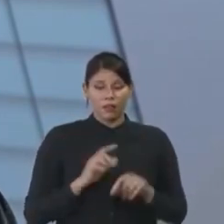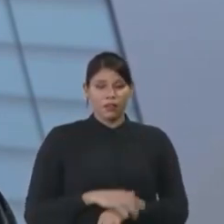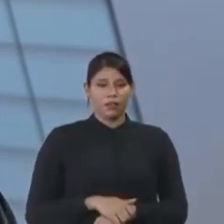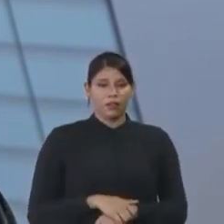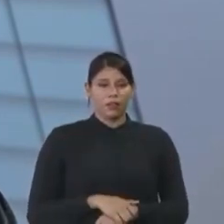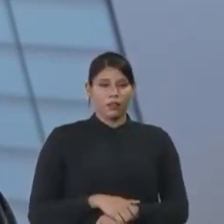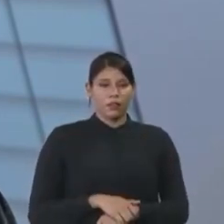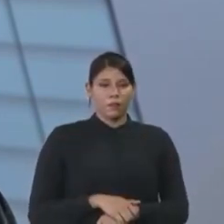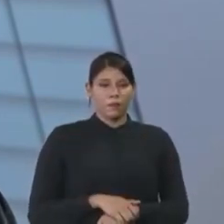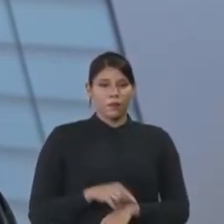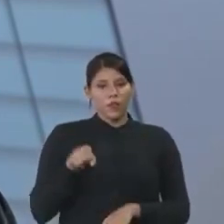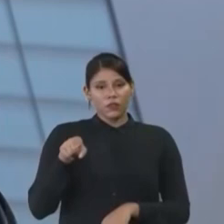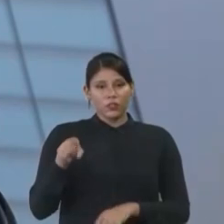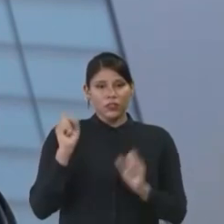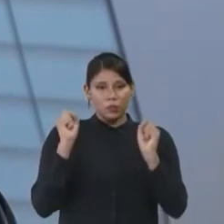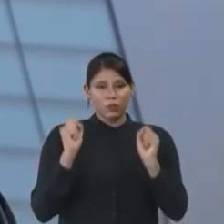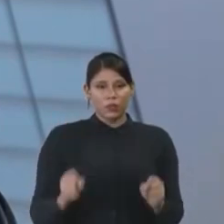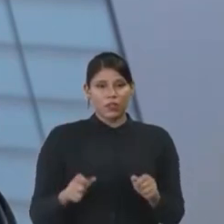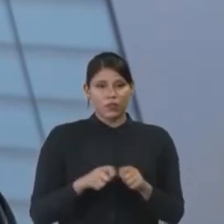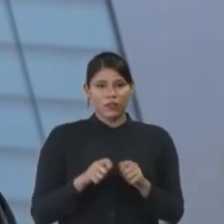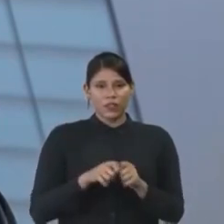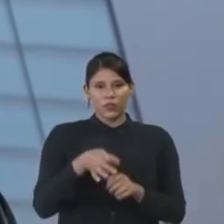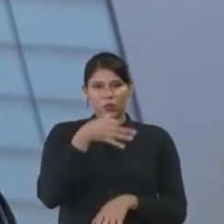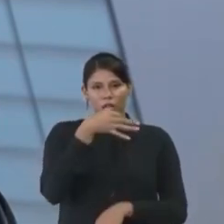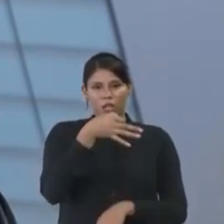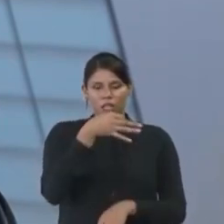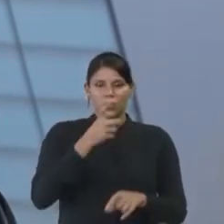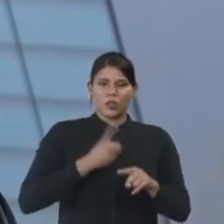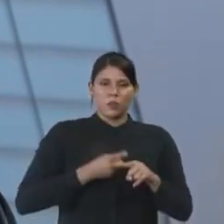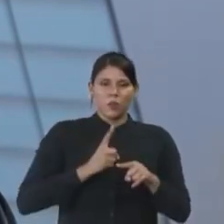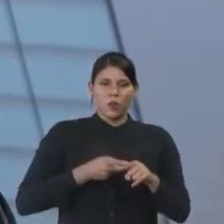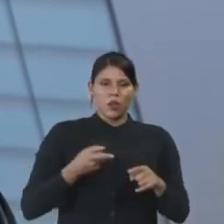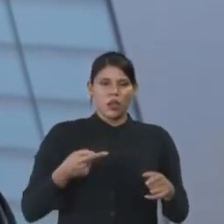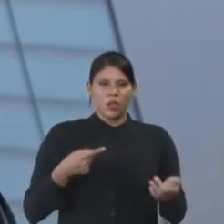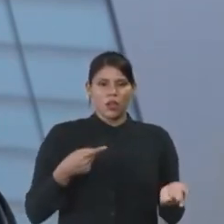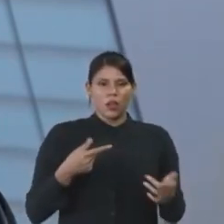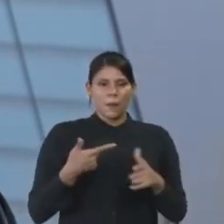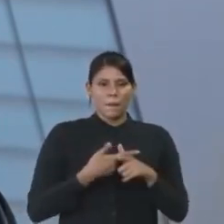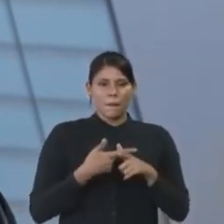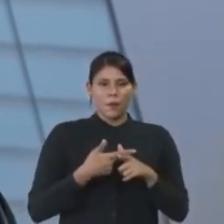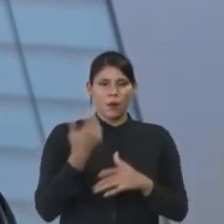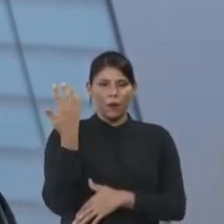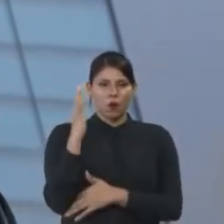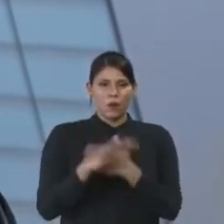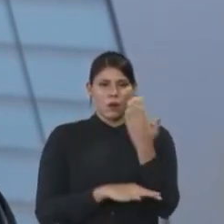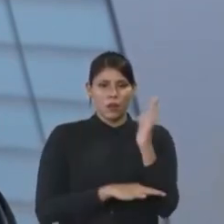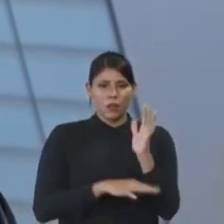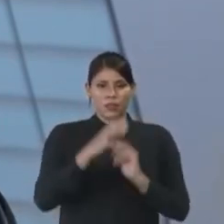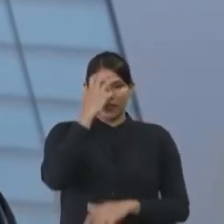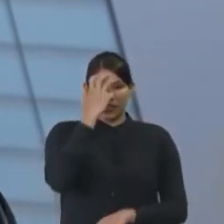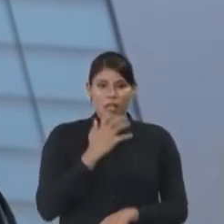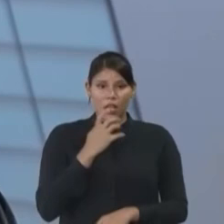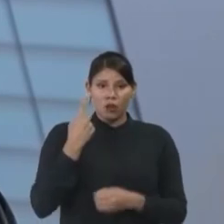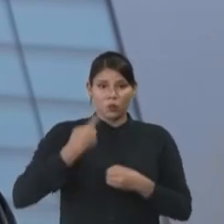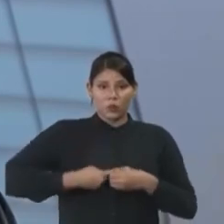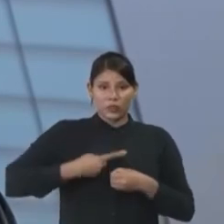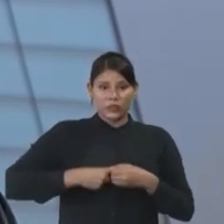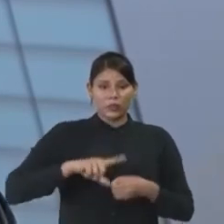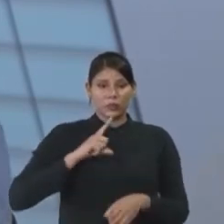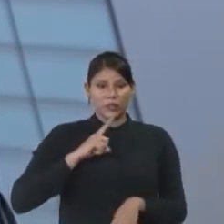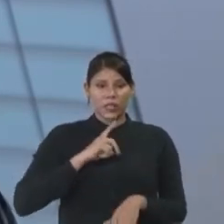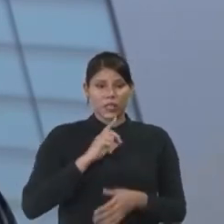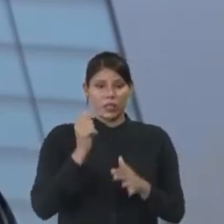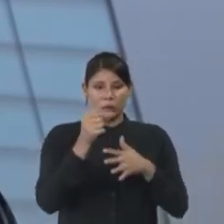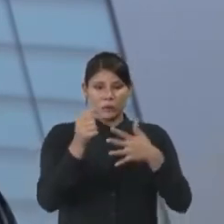quando você puder, faça uma crítica, porque esse problema do ambiente é muito sério. O meu município, por exemplo, tem um sério de